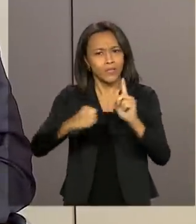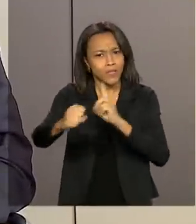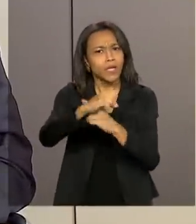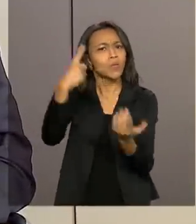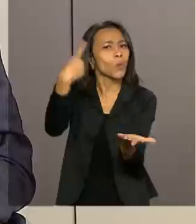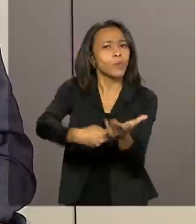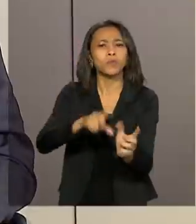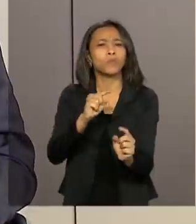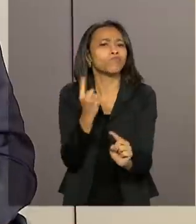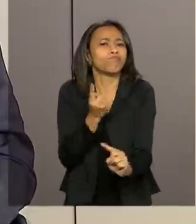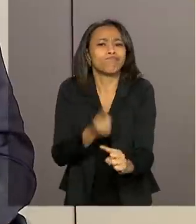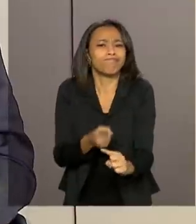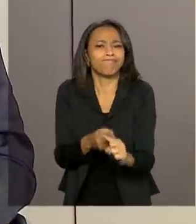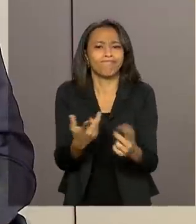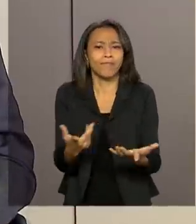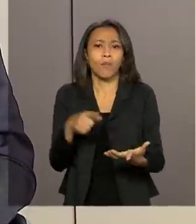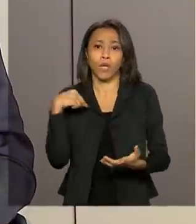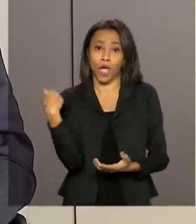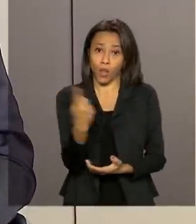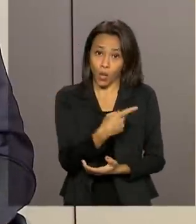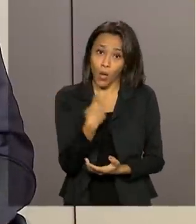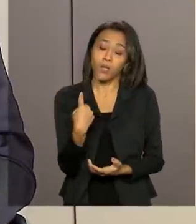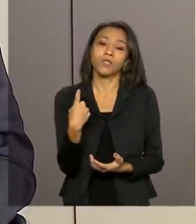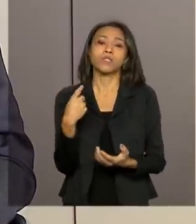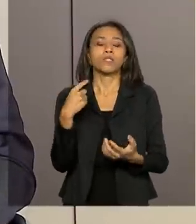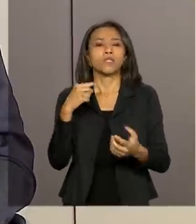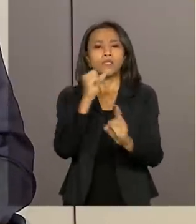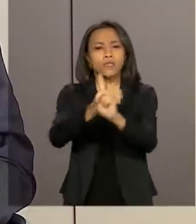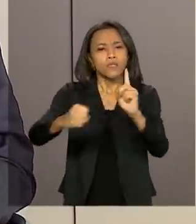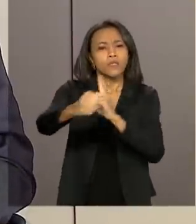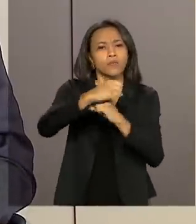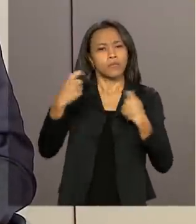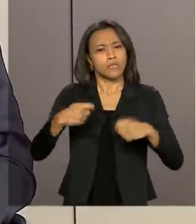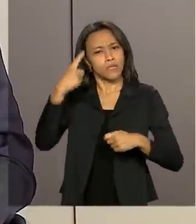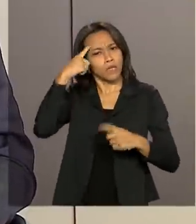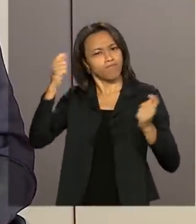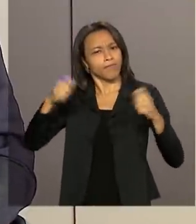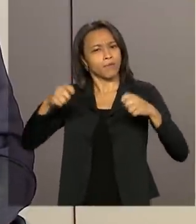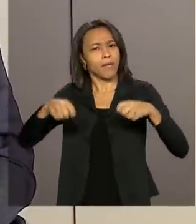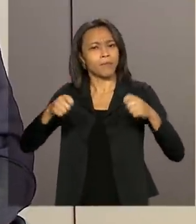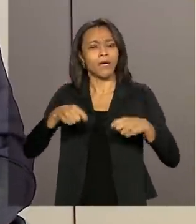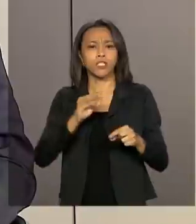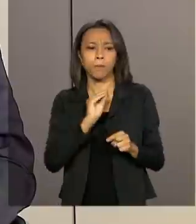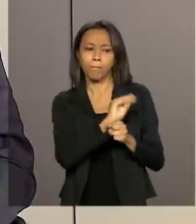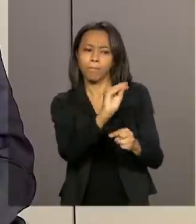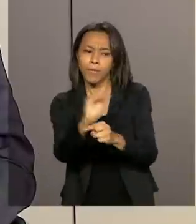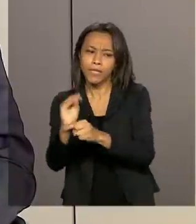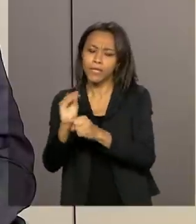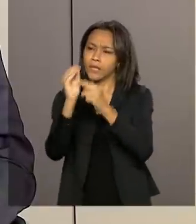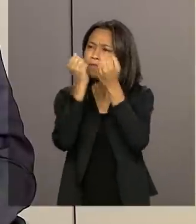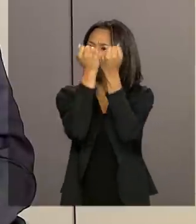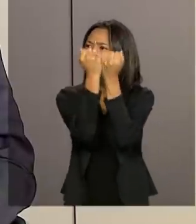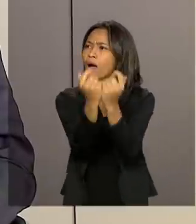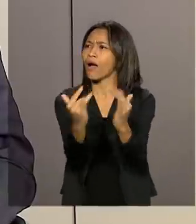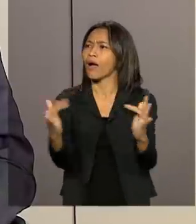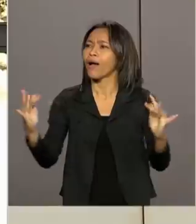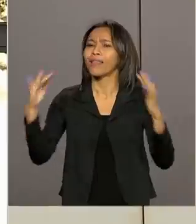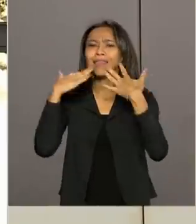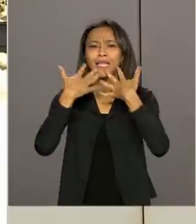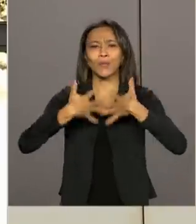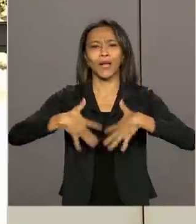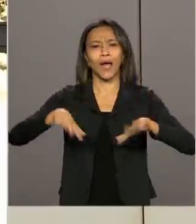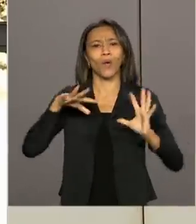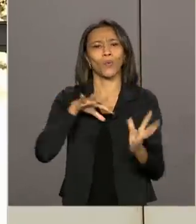desse momento? Porque a nossa geração, ela tem que ter a capacidade de manter os recursos naturais do nosso planeta